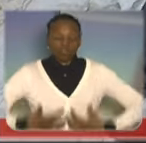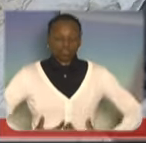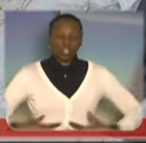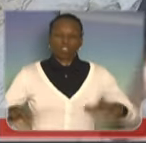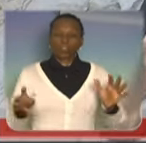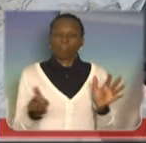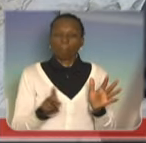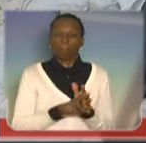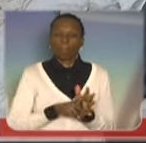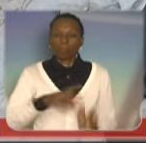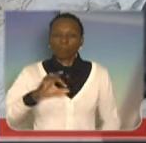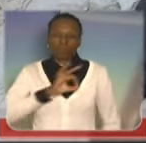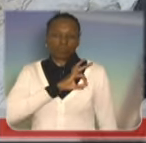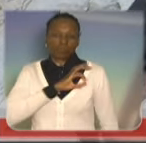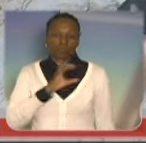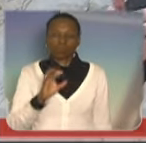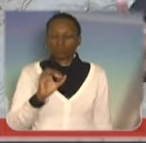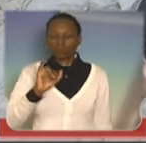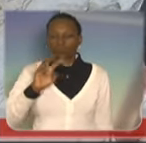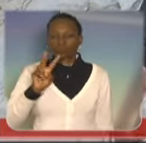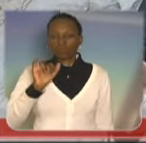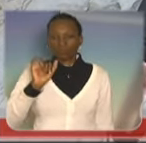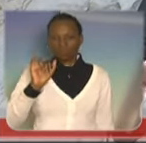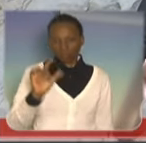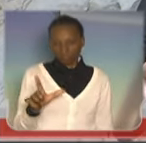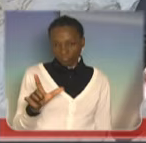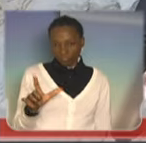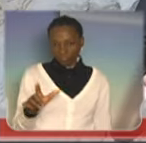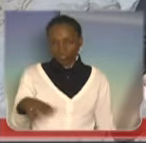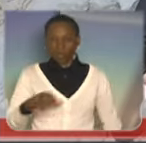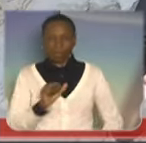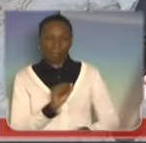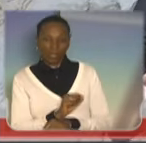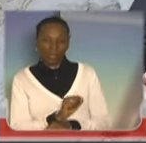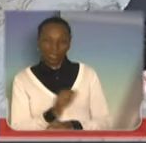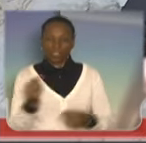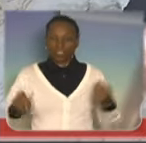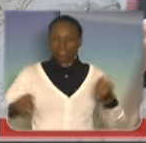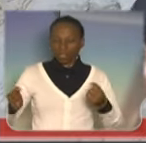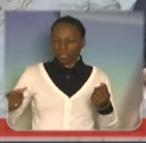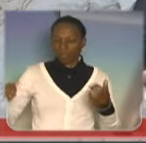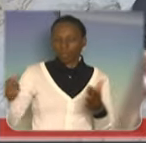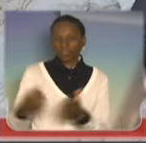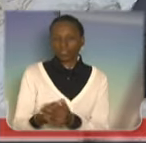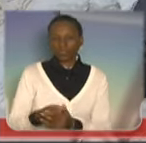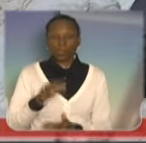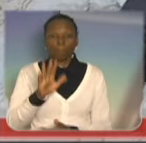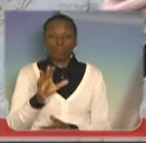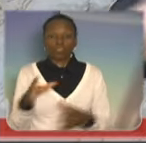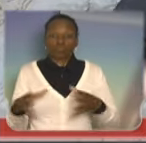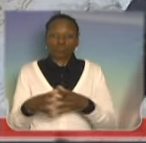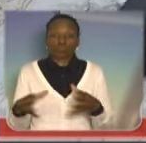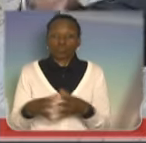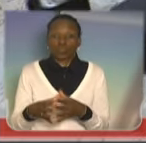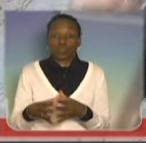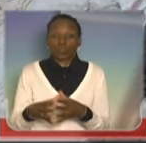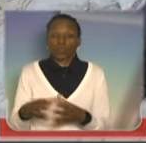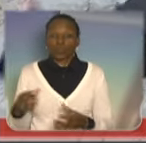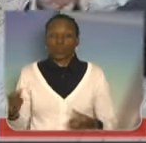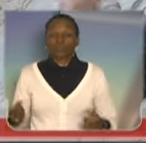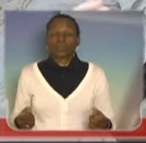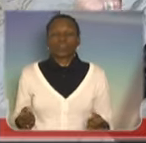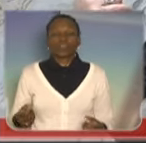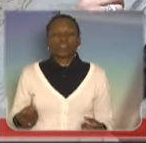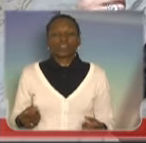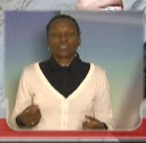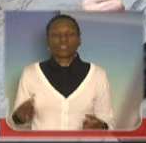dentro do carro tombado que eles estavam, porque eles pararam para atender um acidente de trânsito, os policiais pararam, só que os que estavam no acidente de trânsito eram bandidos que iam roubar